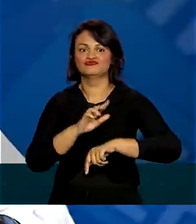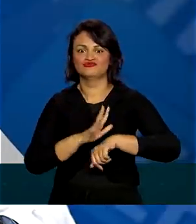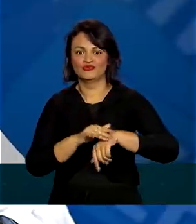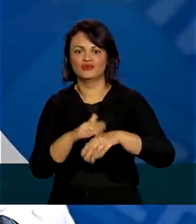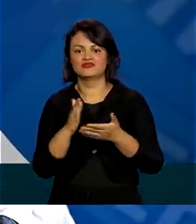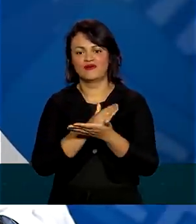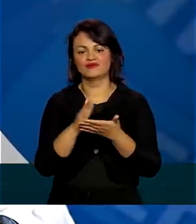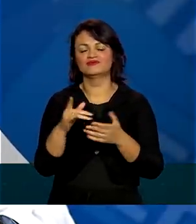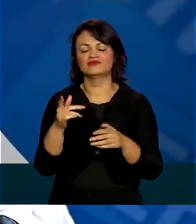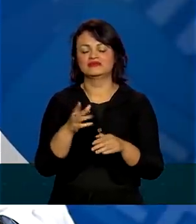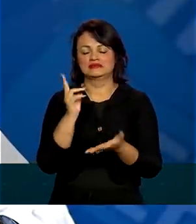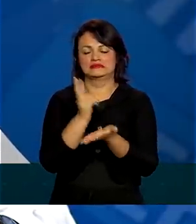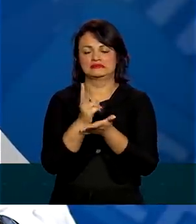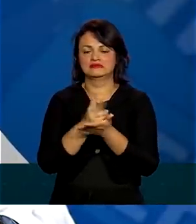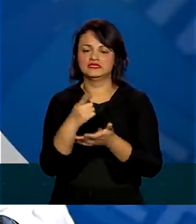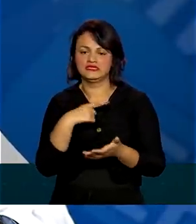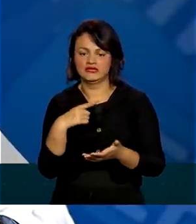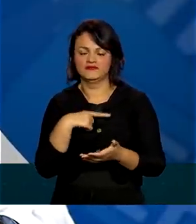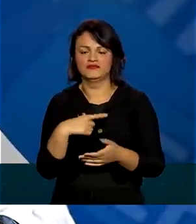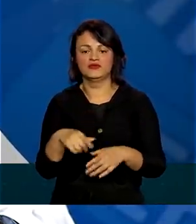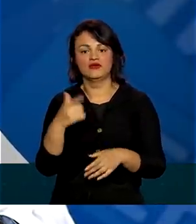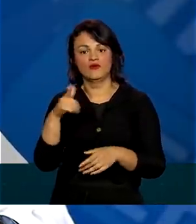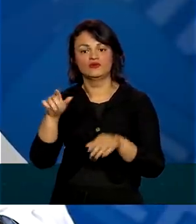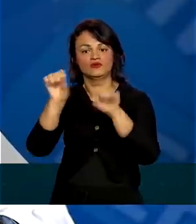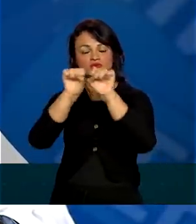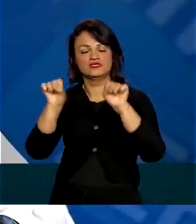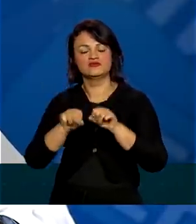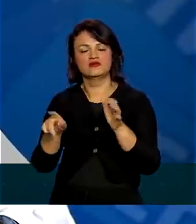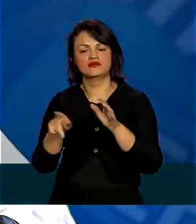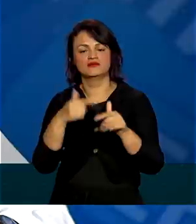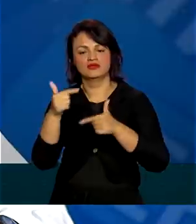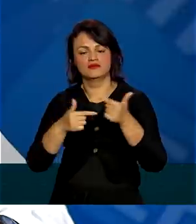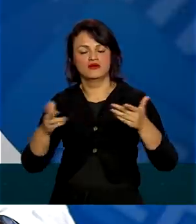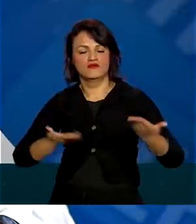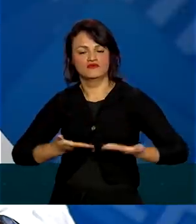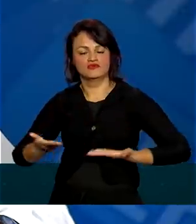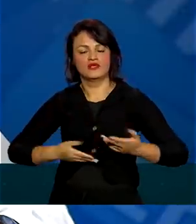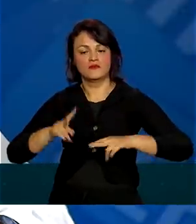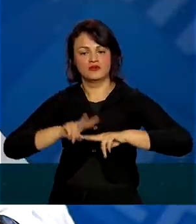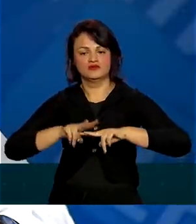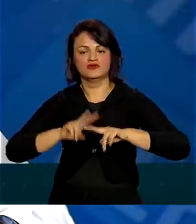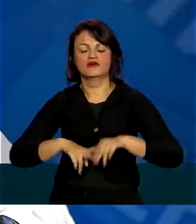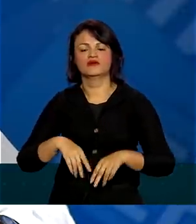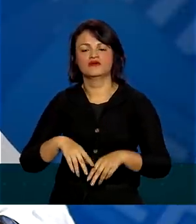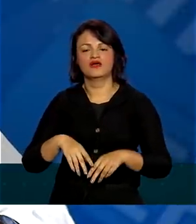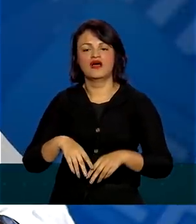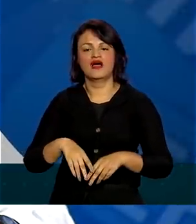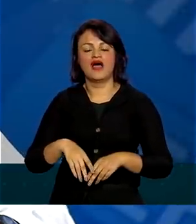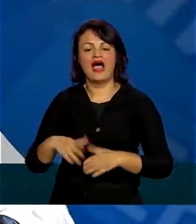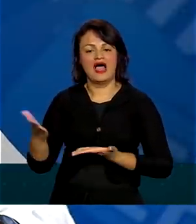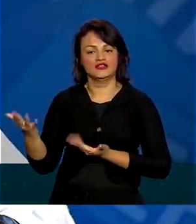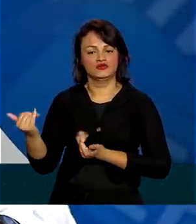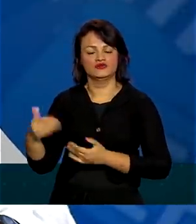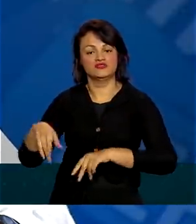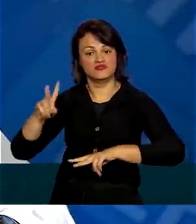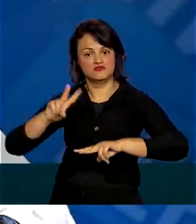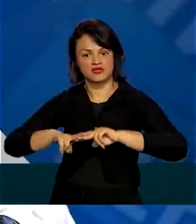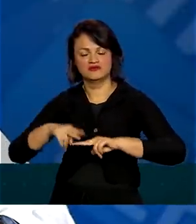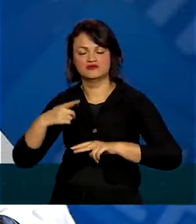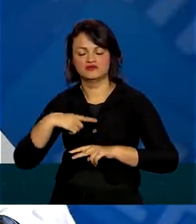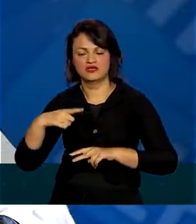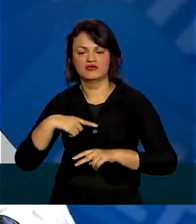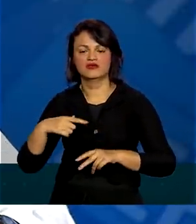Nós faremos para os funcionários do sistema prisional, adolescentes sob medida sócio-educativa e